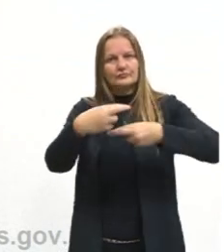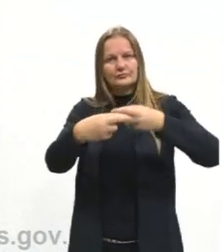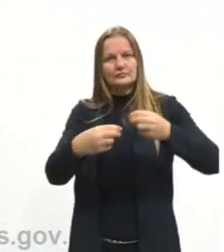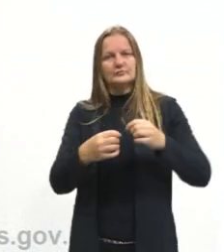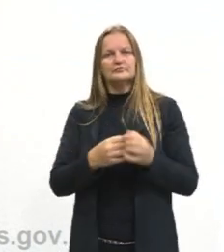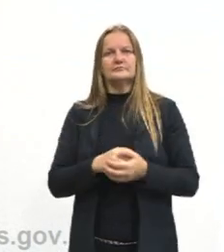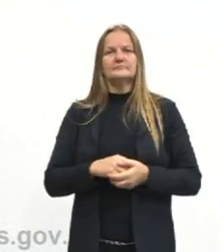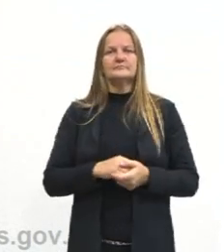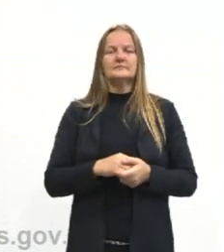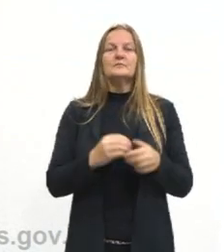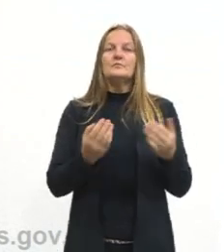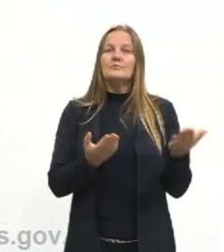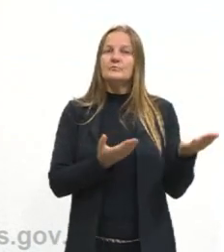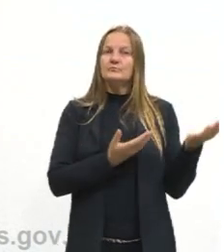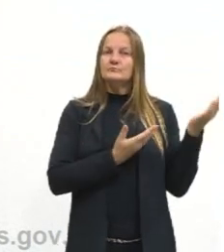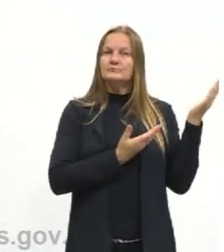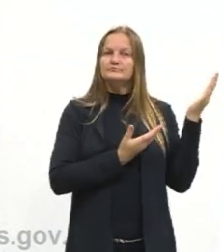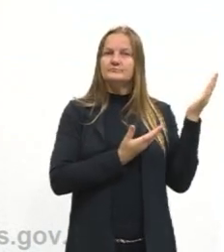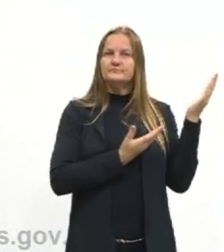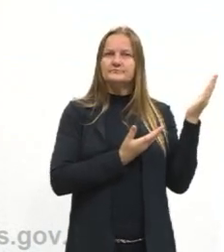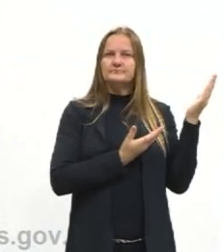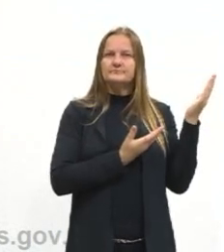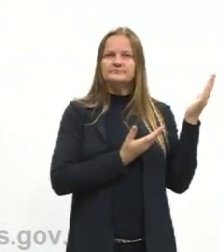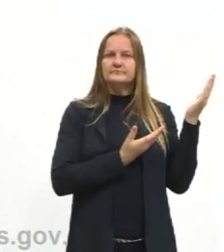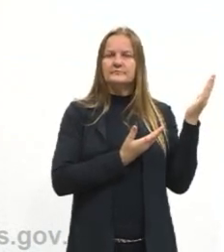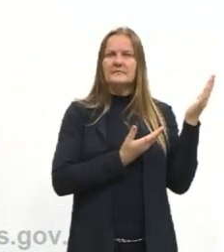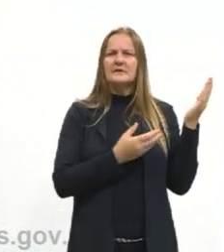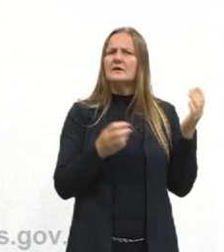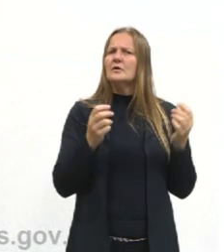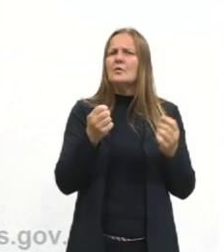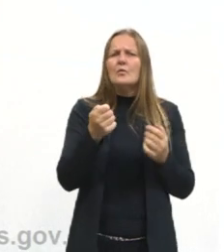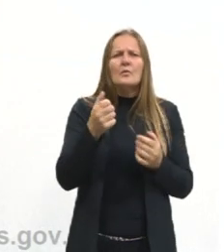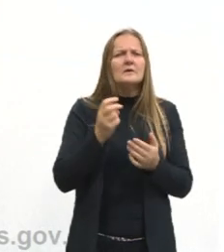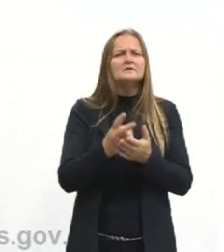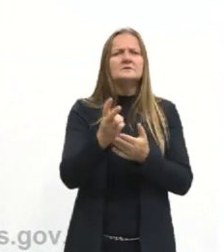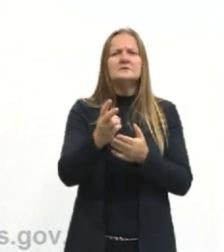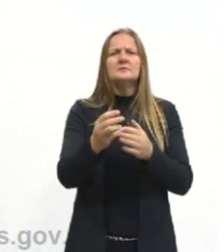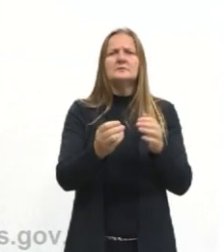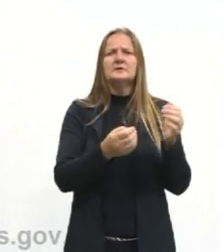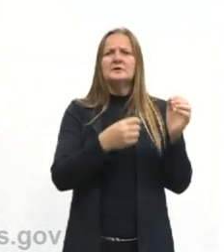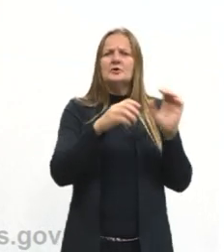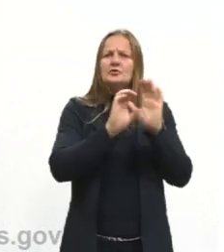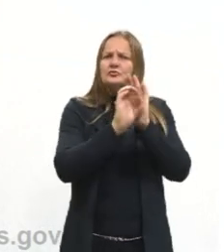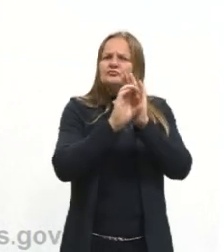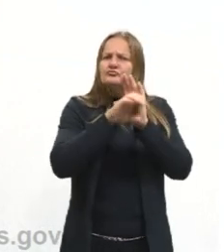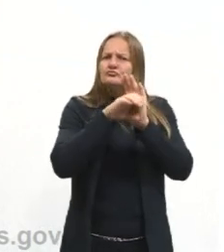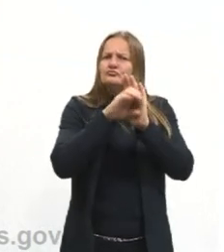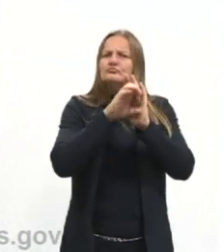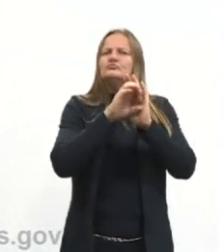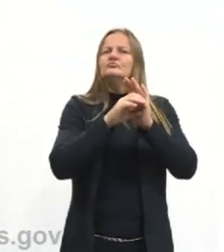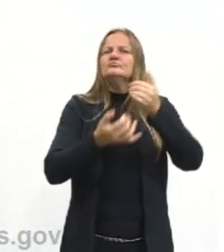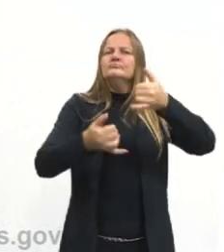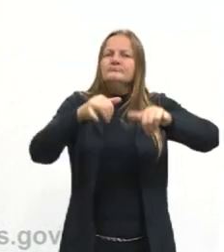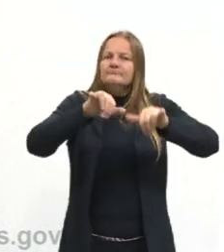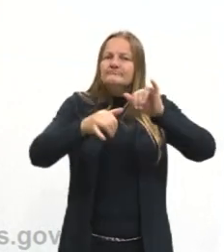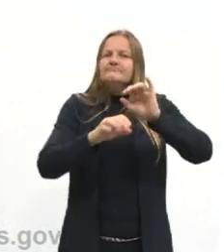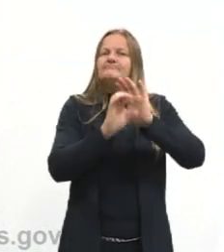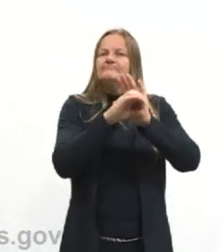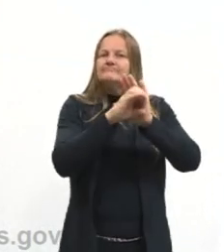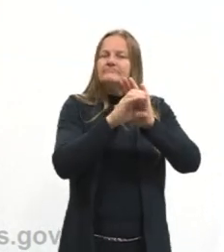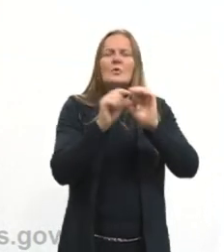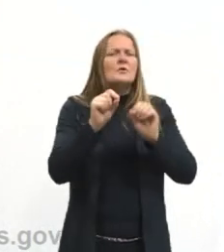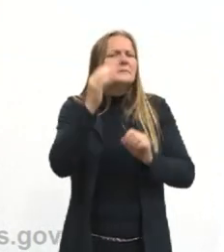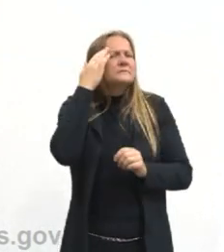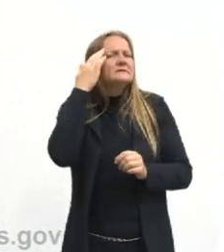intermoleculares, tá? Elas são apresentadas da forma bem conceitual, tá? É bem o conceito. O eu preciso